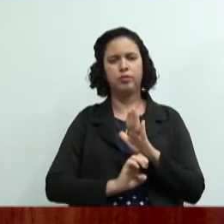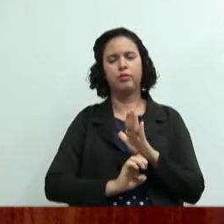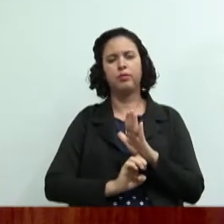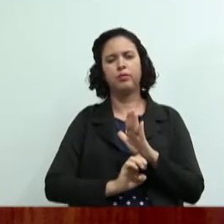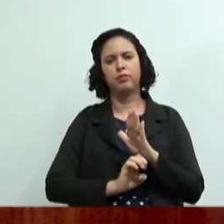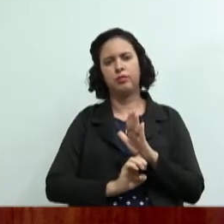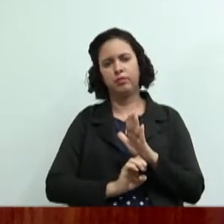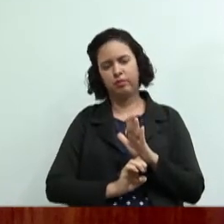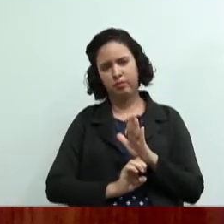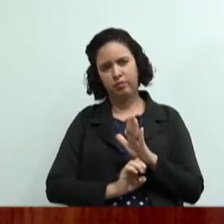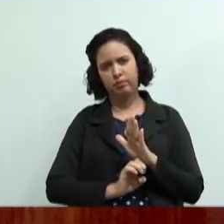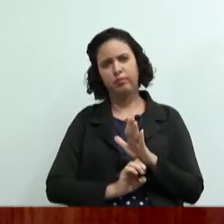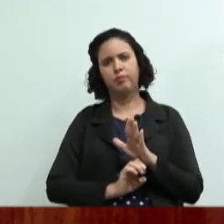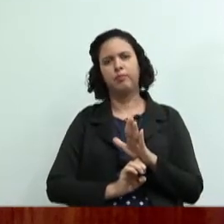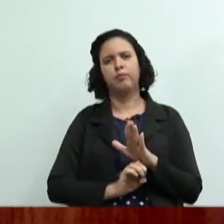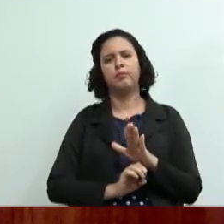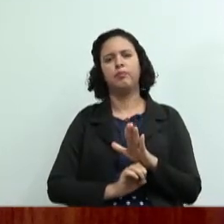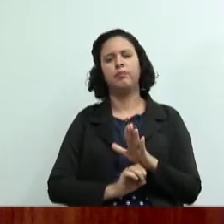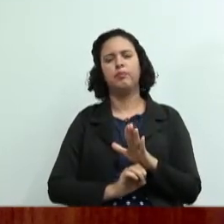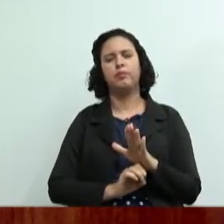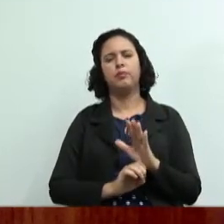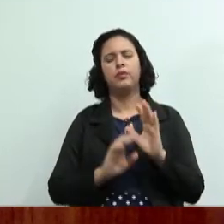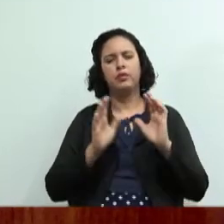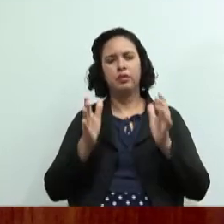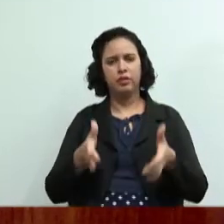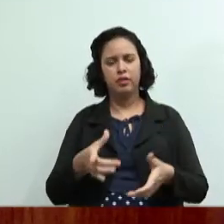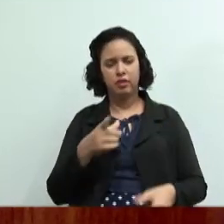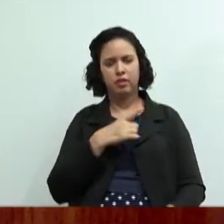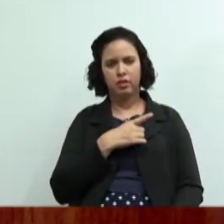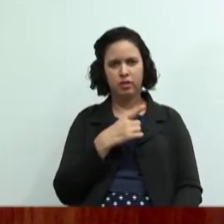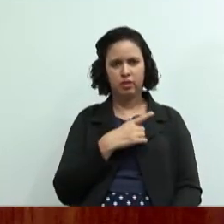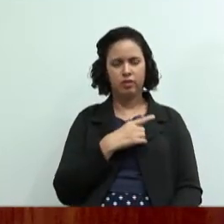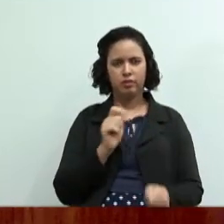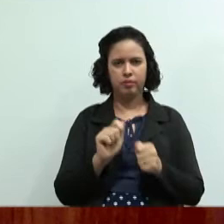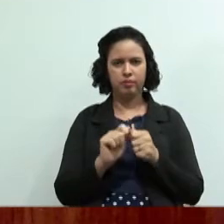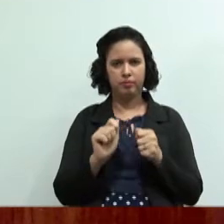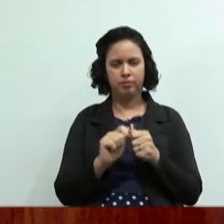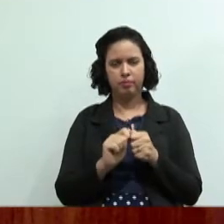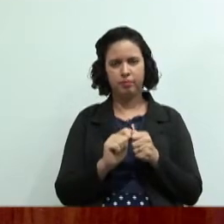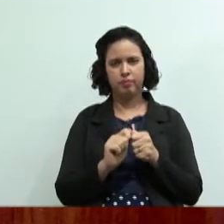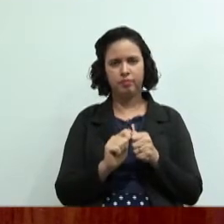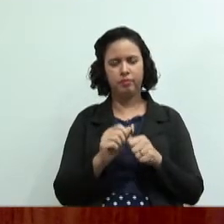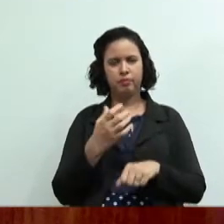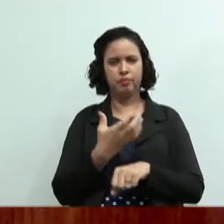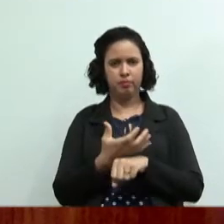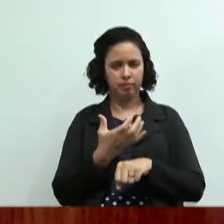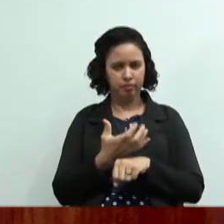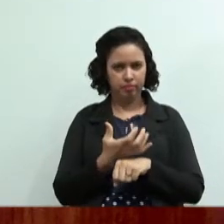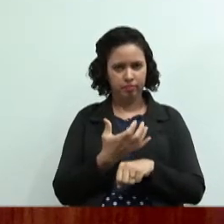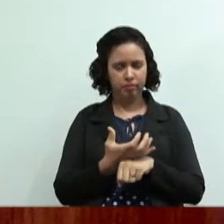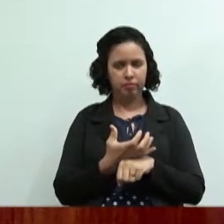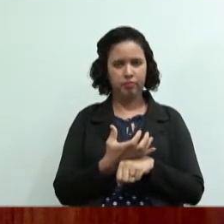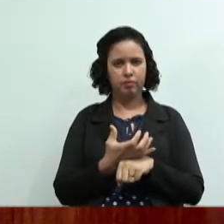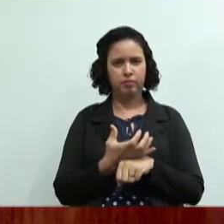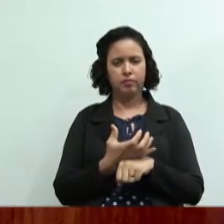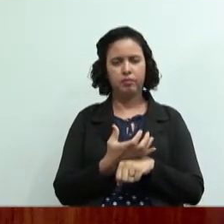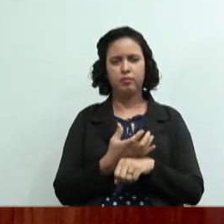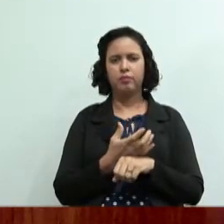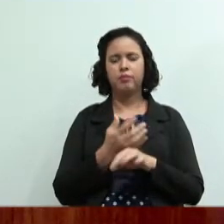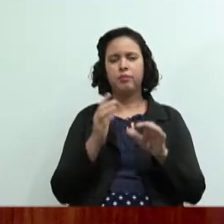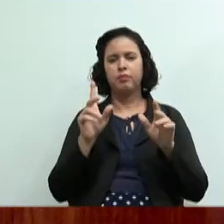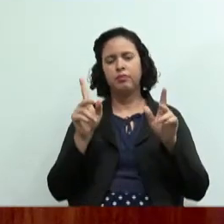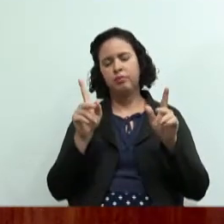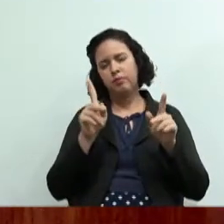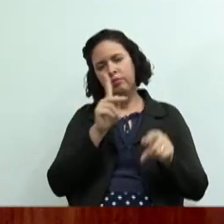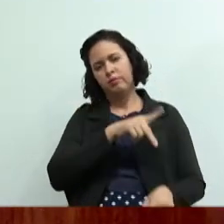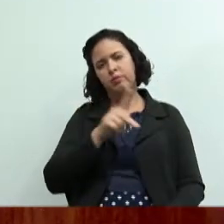que até vocês já já estão fazendo isso na verdade na disciplina de contabilidade professora Fernanda passou modelos de